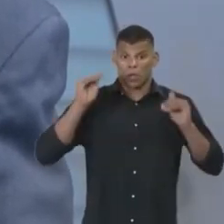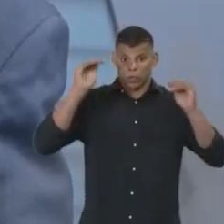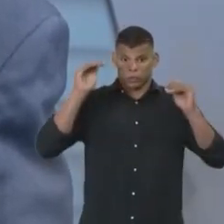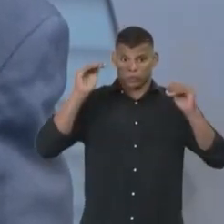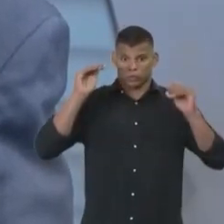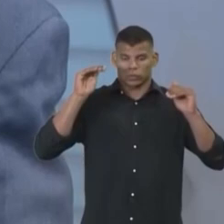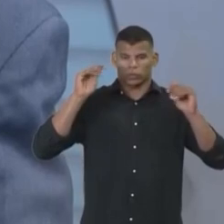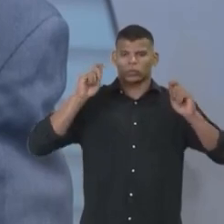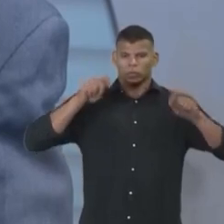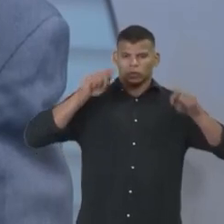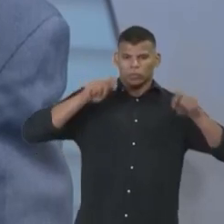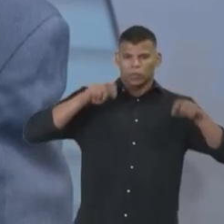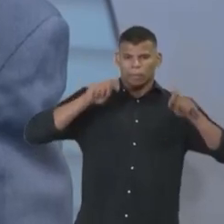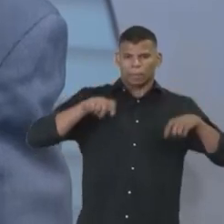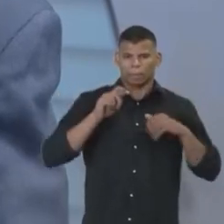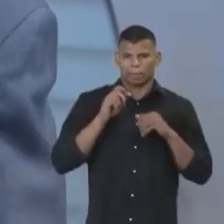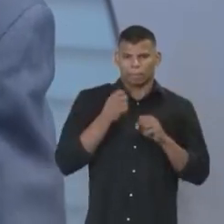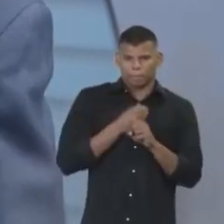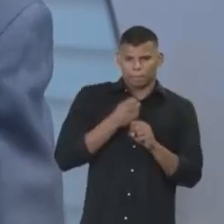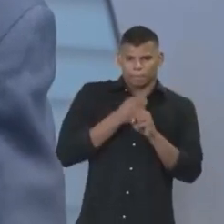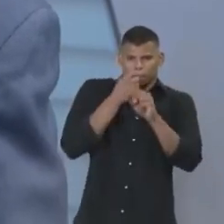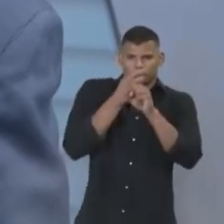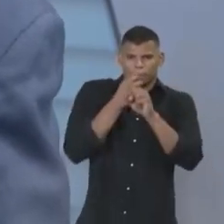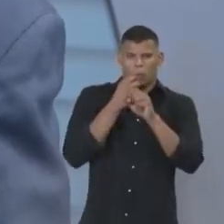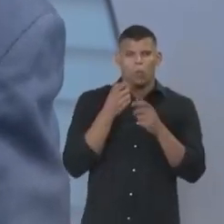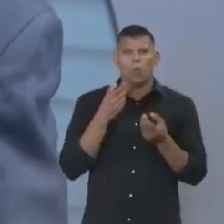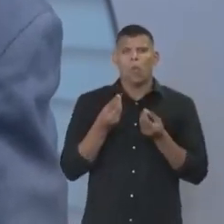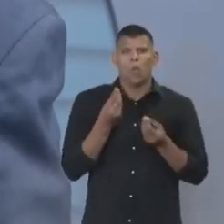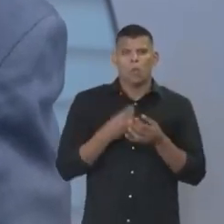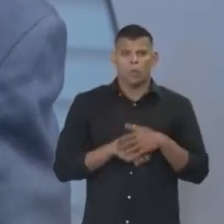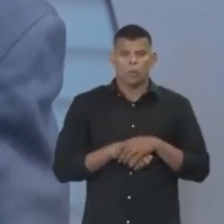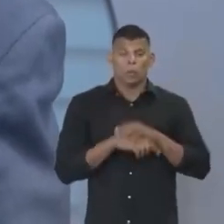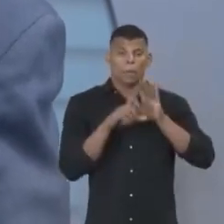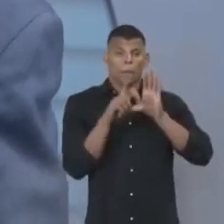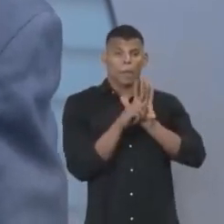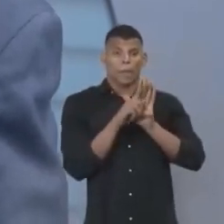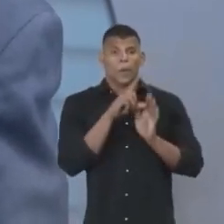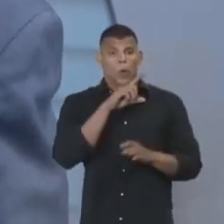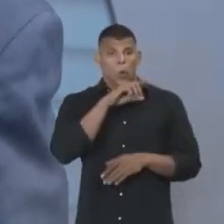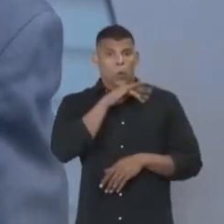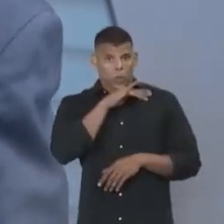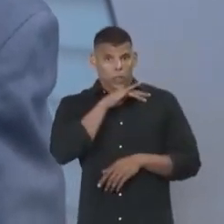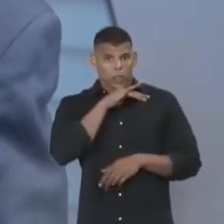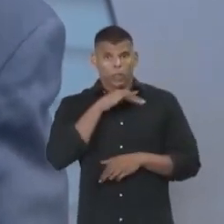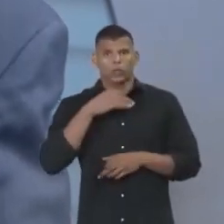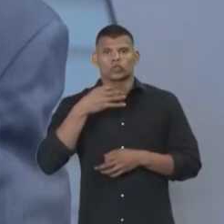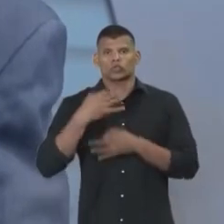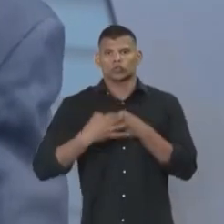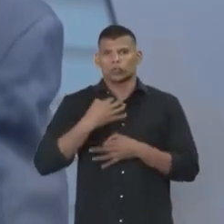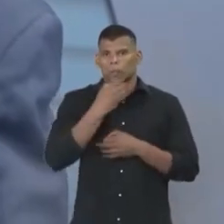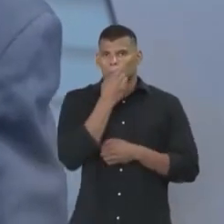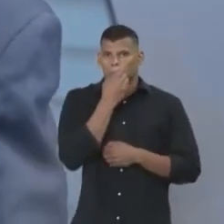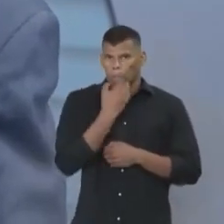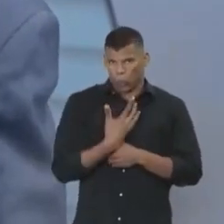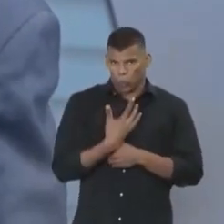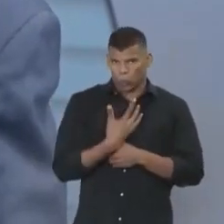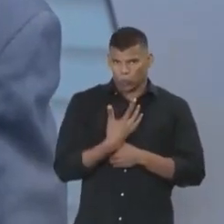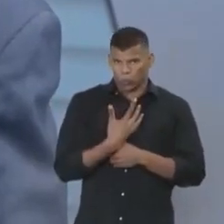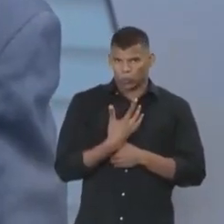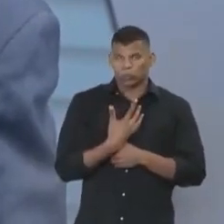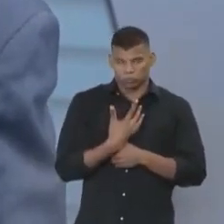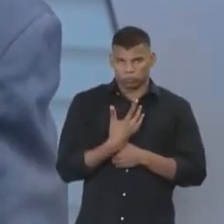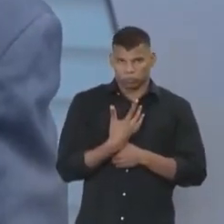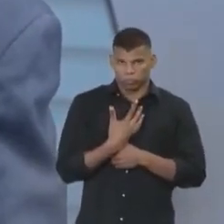com leis ruins, mas bons juízes, mas jamais será construída